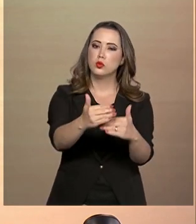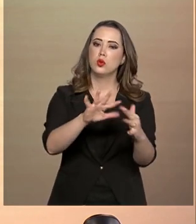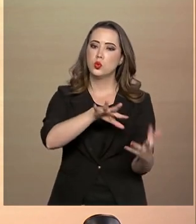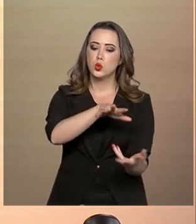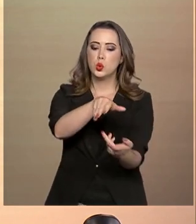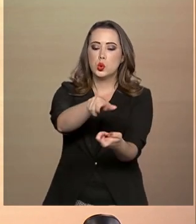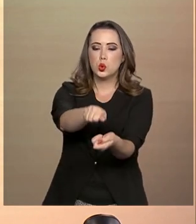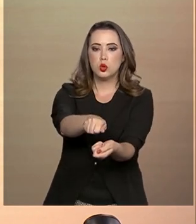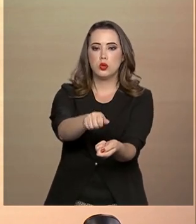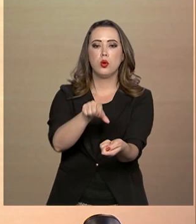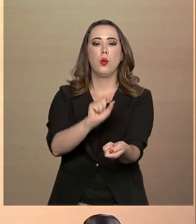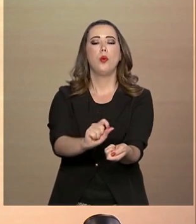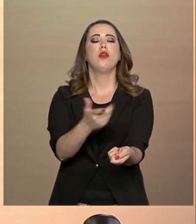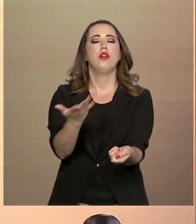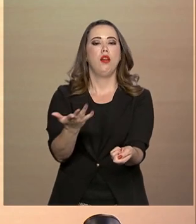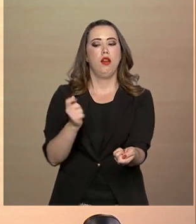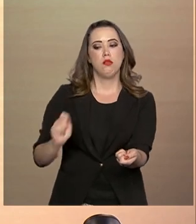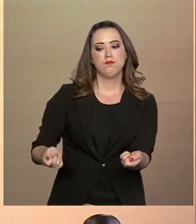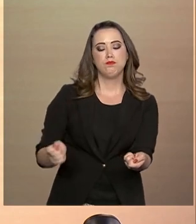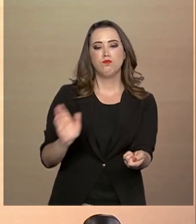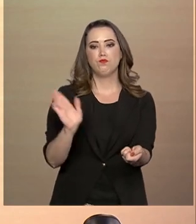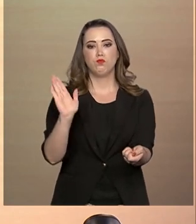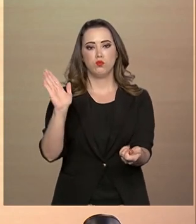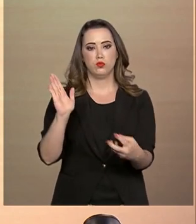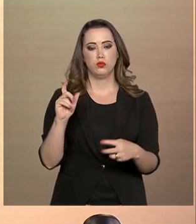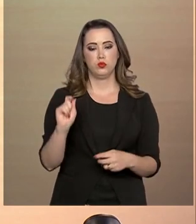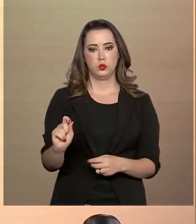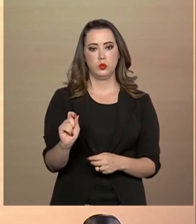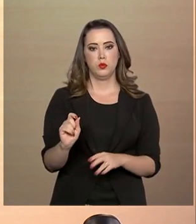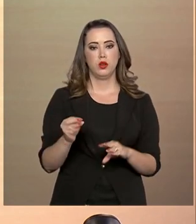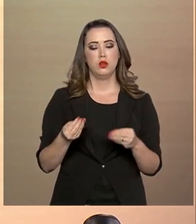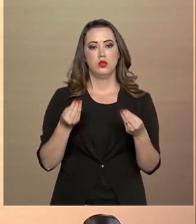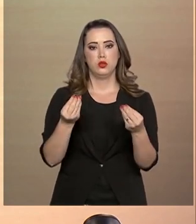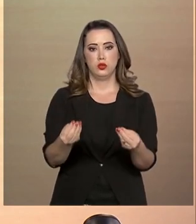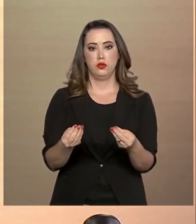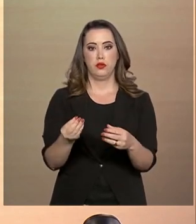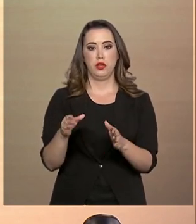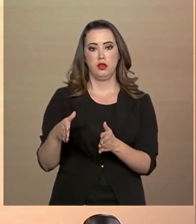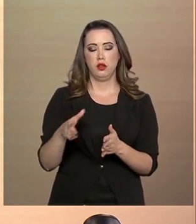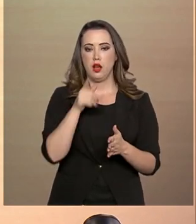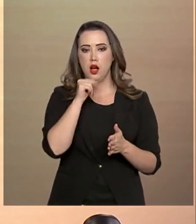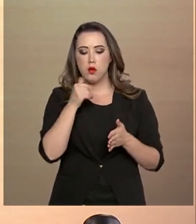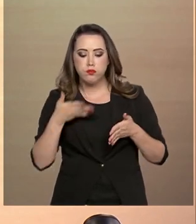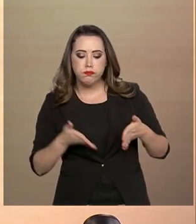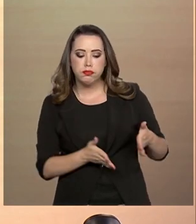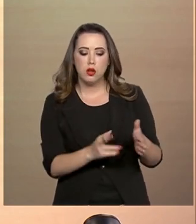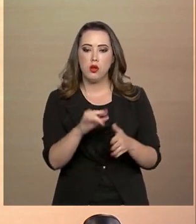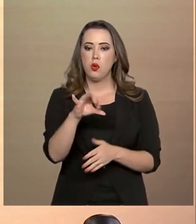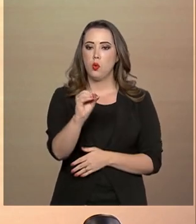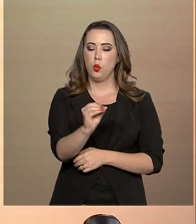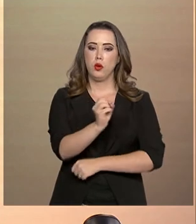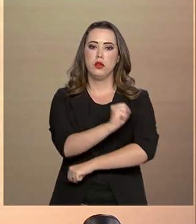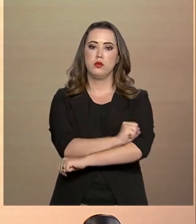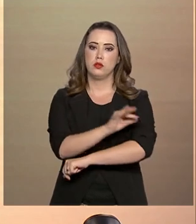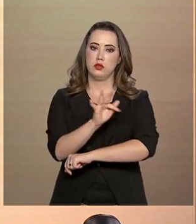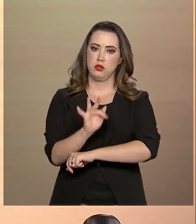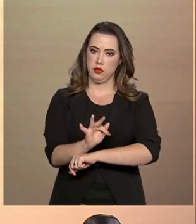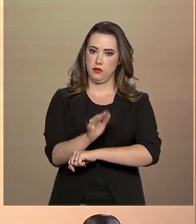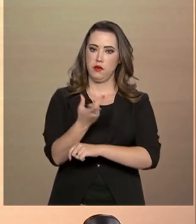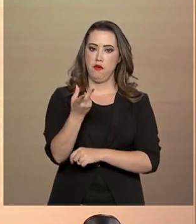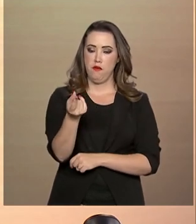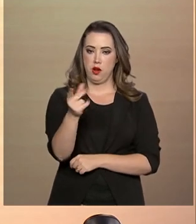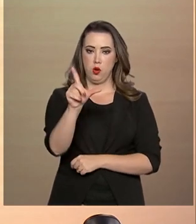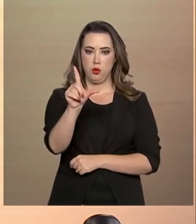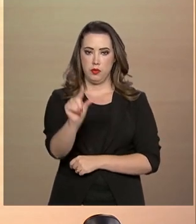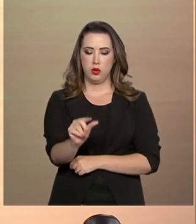Sustentabilidade, fazer o leilão estruturante da concessão do São Francisco, com menor tarifa de água, não